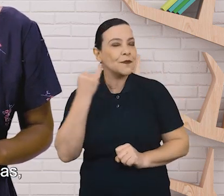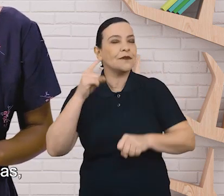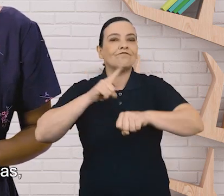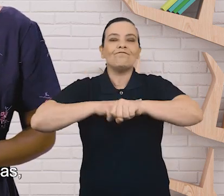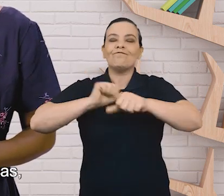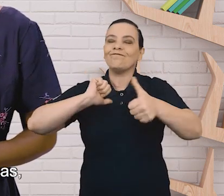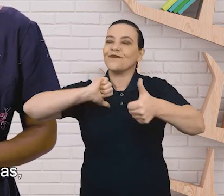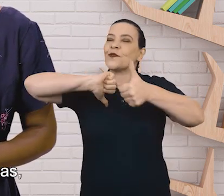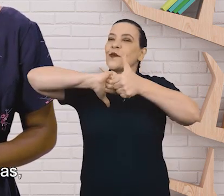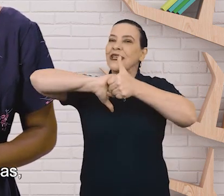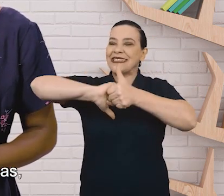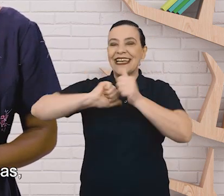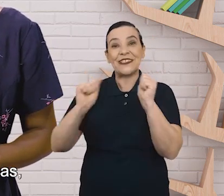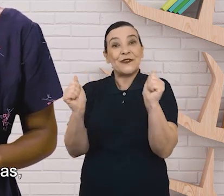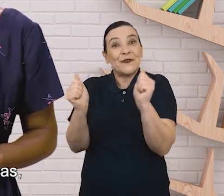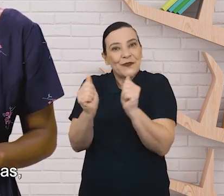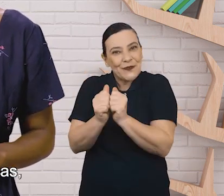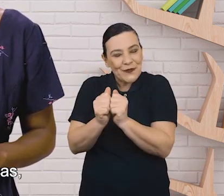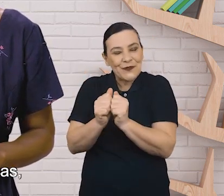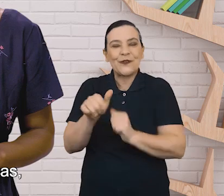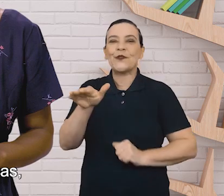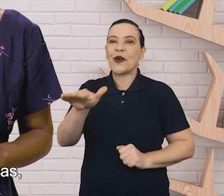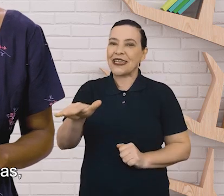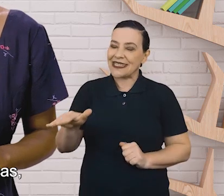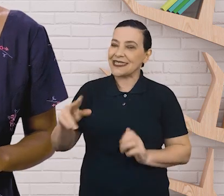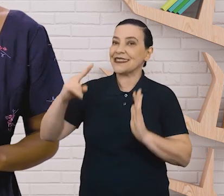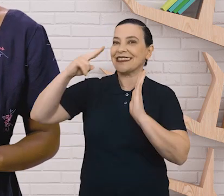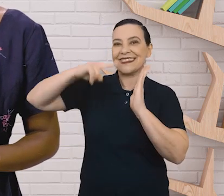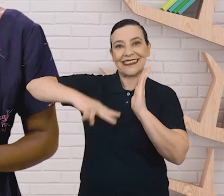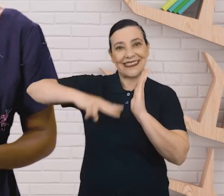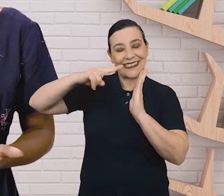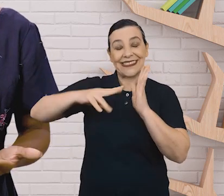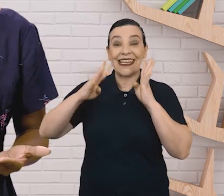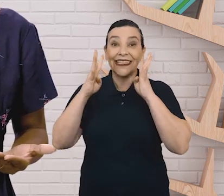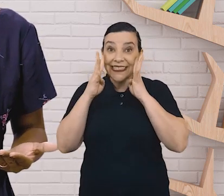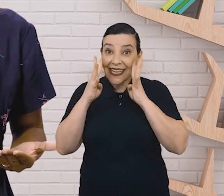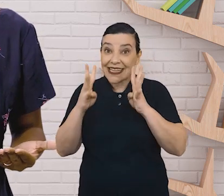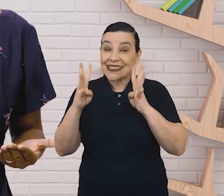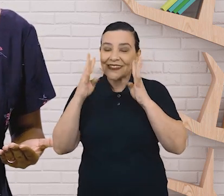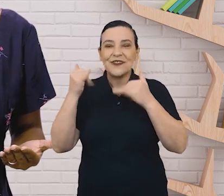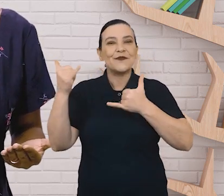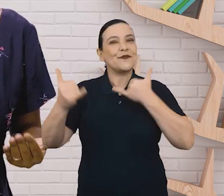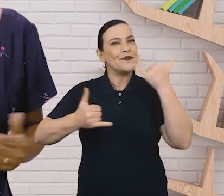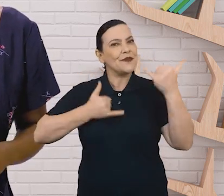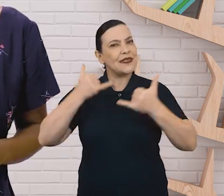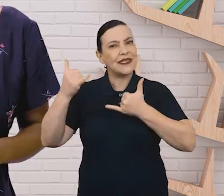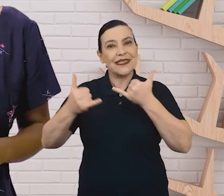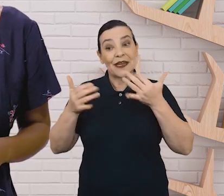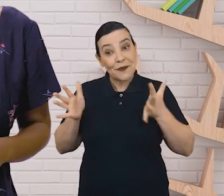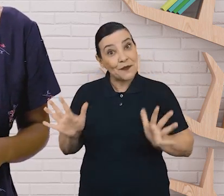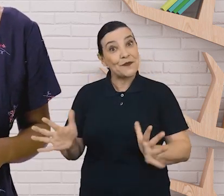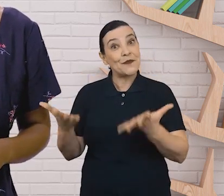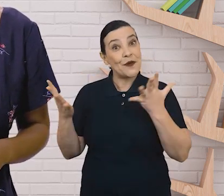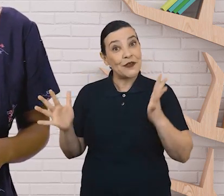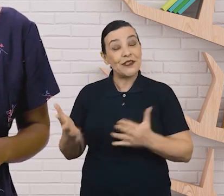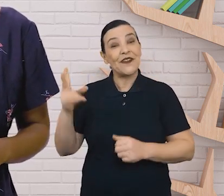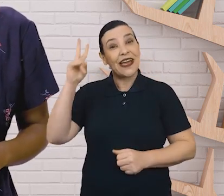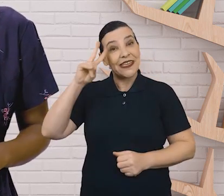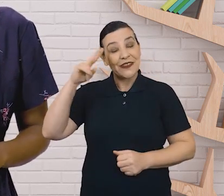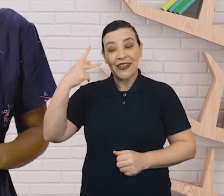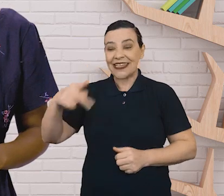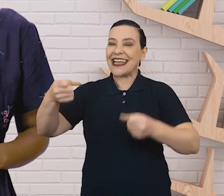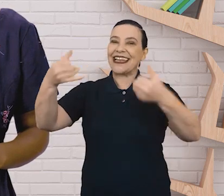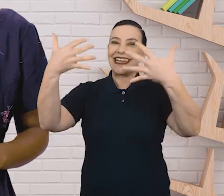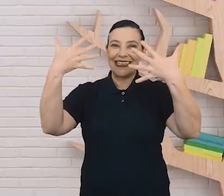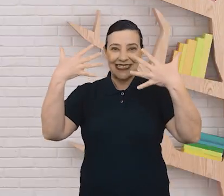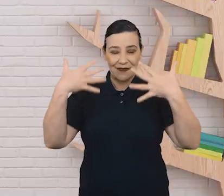importante é que seja um tempo de qualidade com as crianças, para ler, escutar, brincar e motivá-las a contar suas